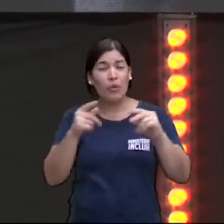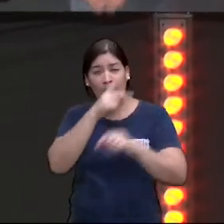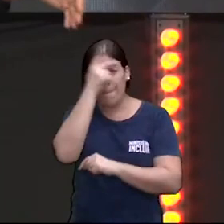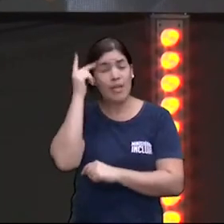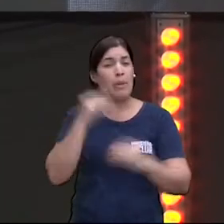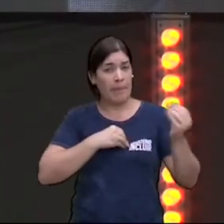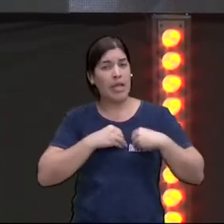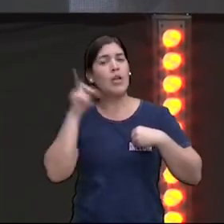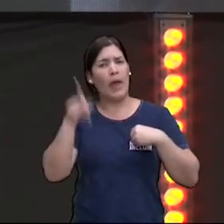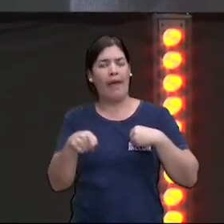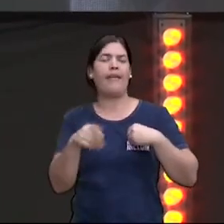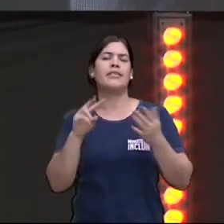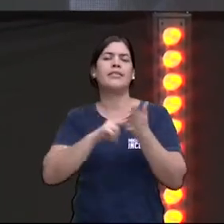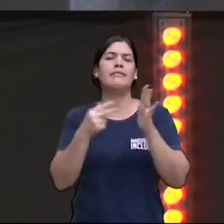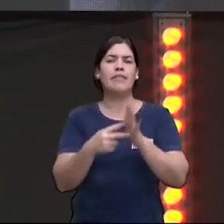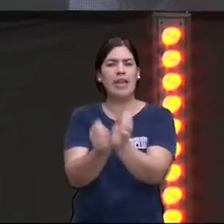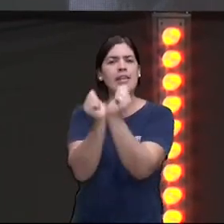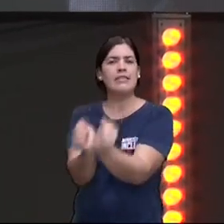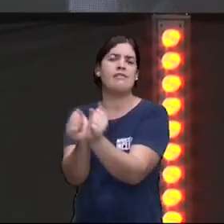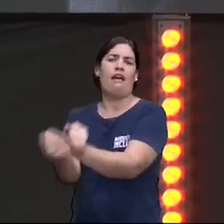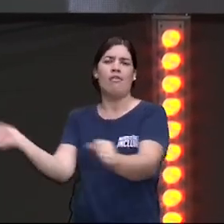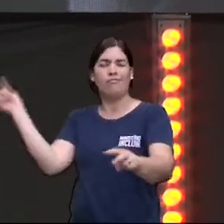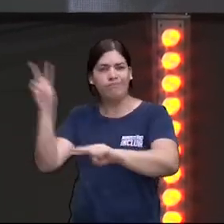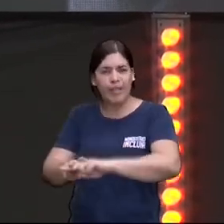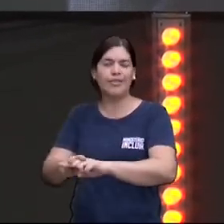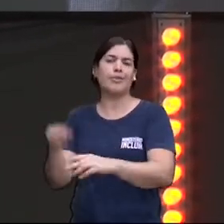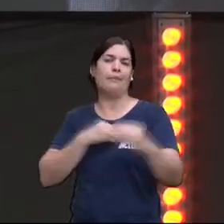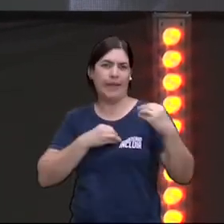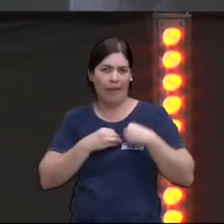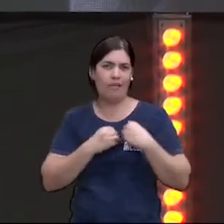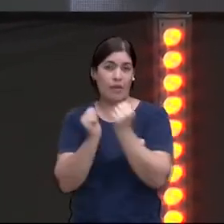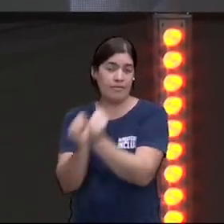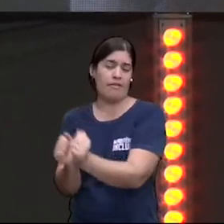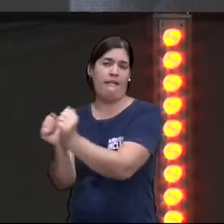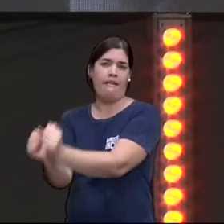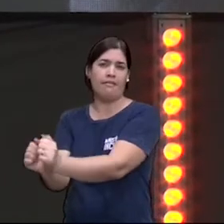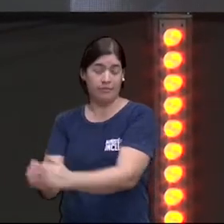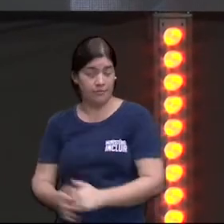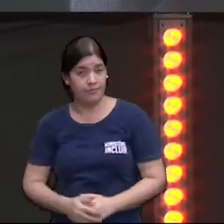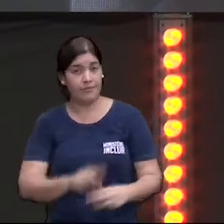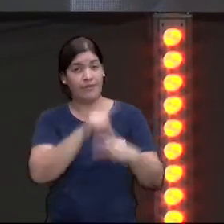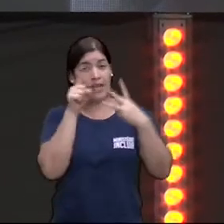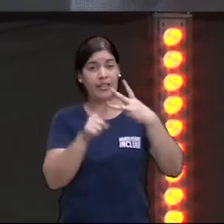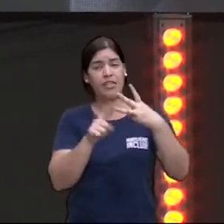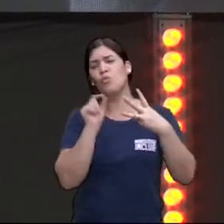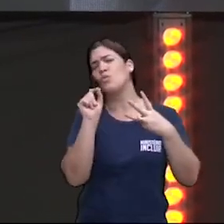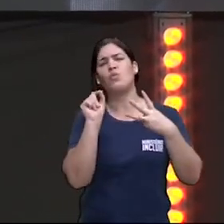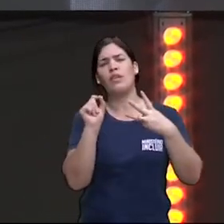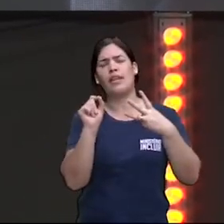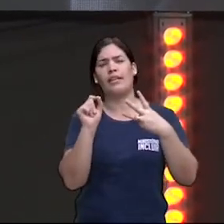quem vive pecando é escravo do pecado, a terceira coisa que acontece com a gente é a punição,